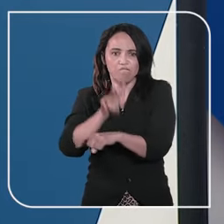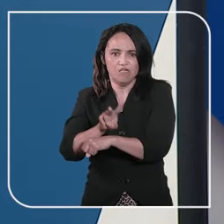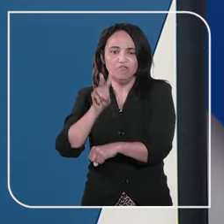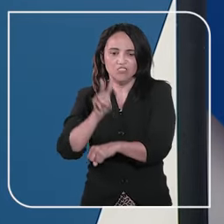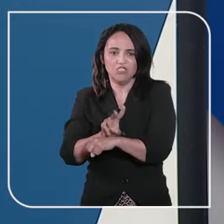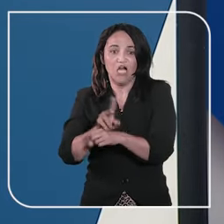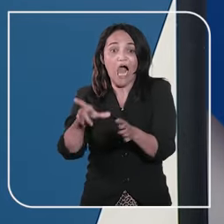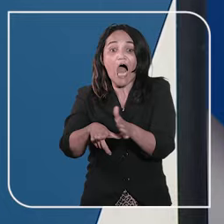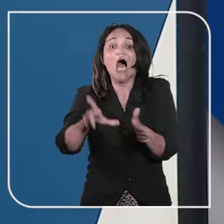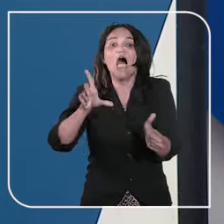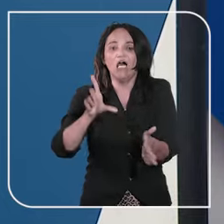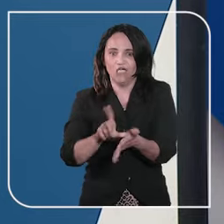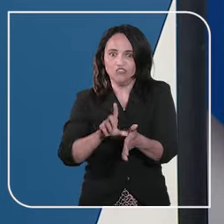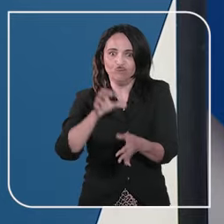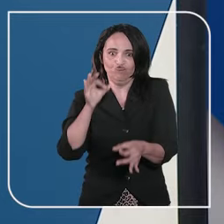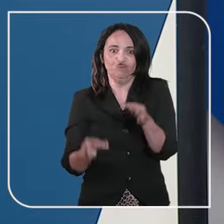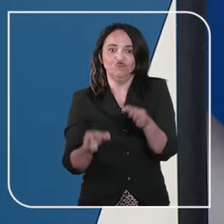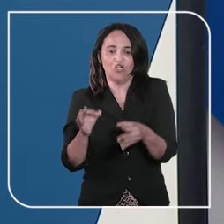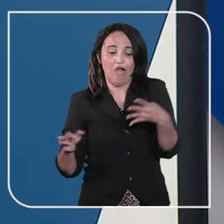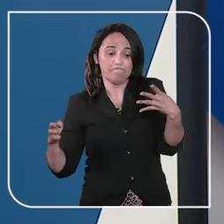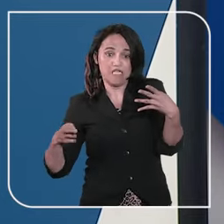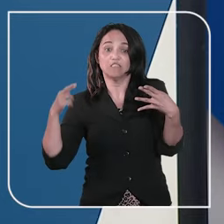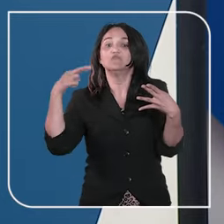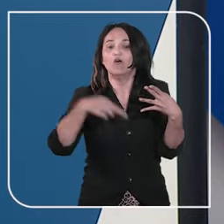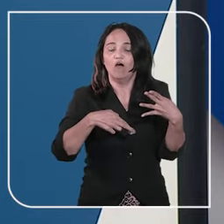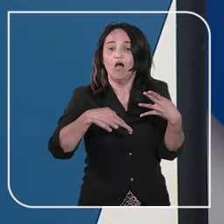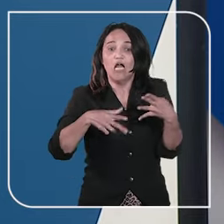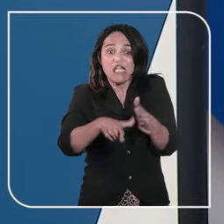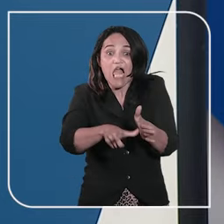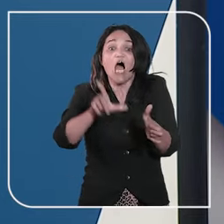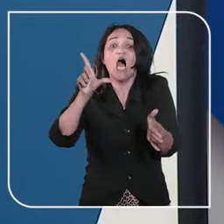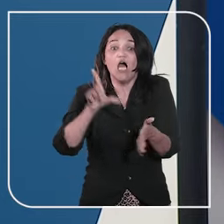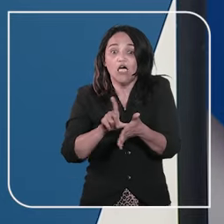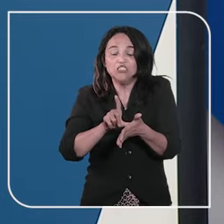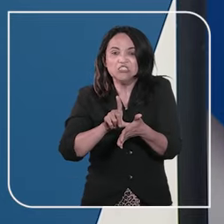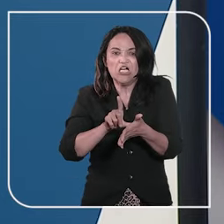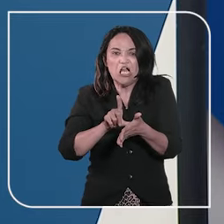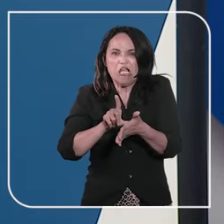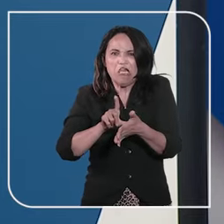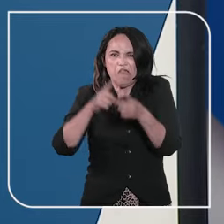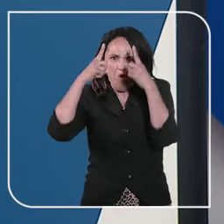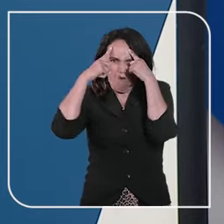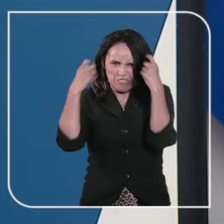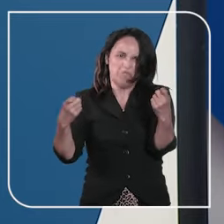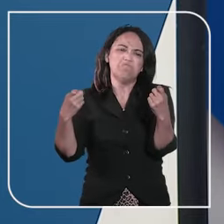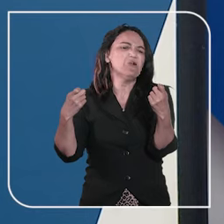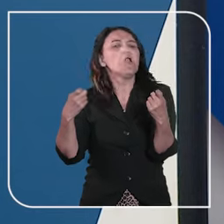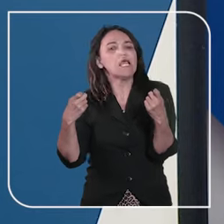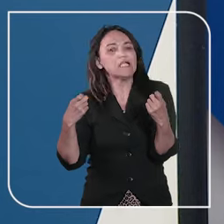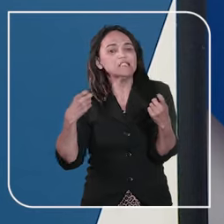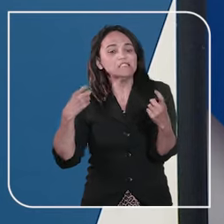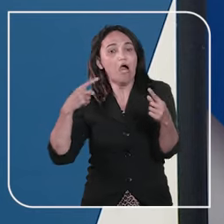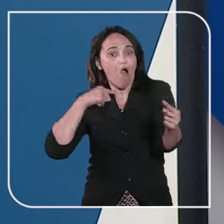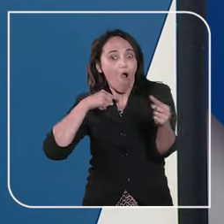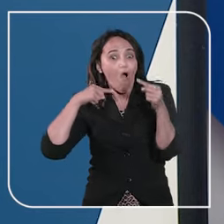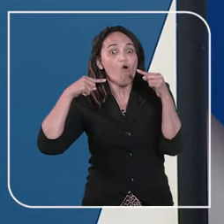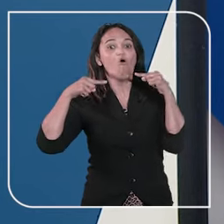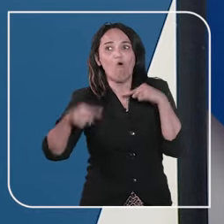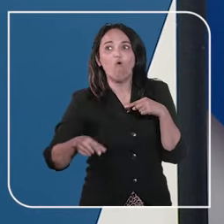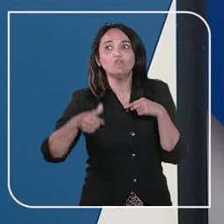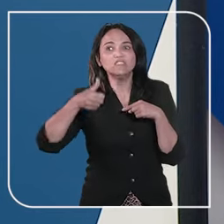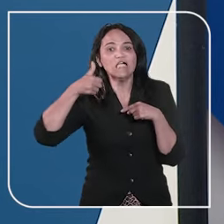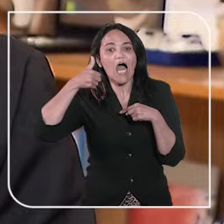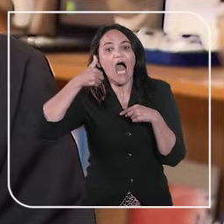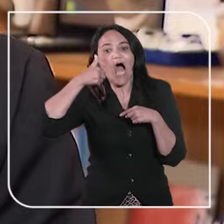final do caso, porque, em liberdade, ele cometeu diversos atos violentos, principalmente contra a própria